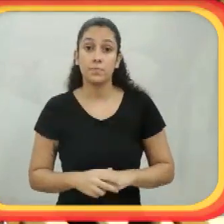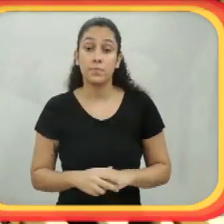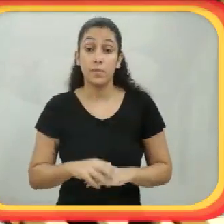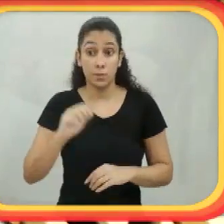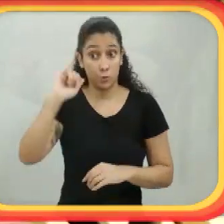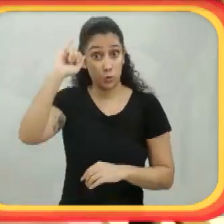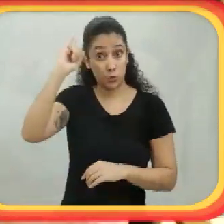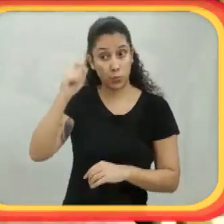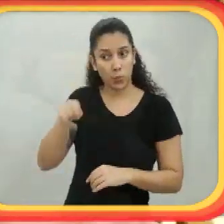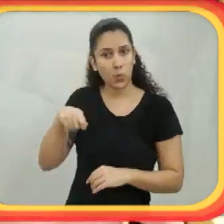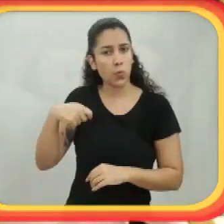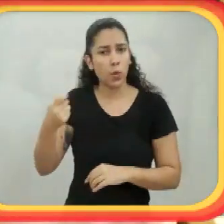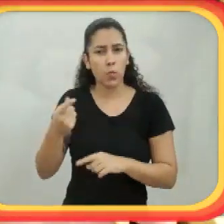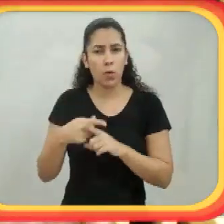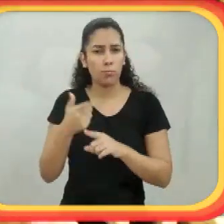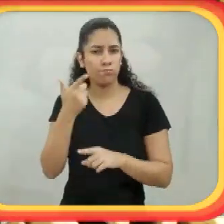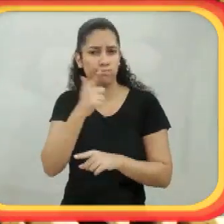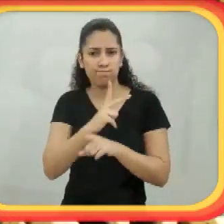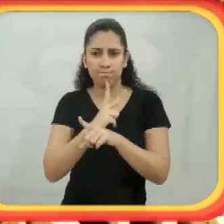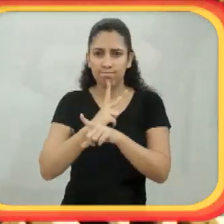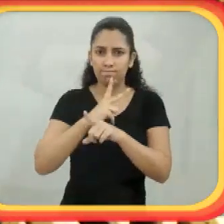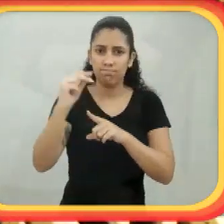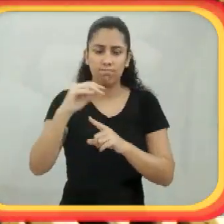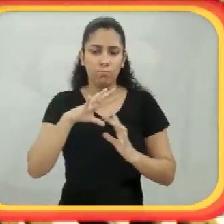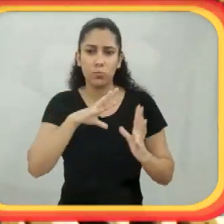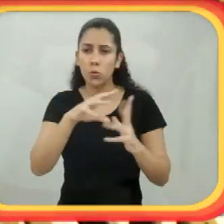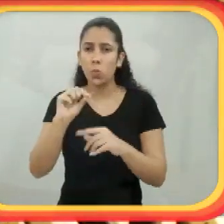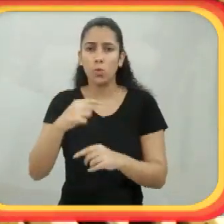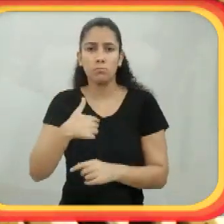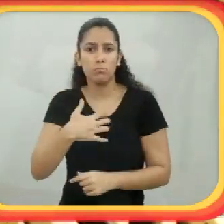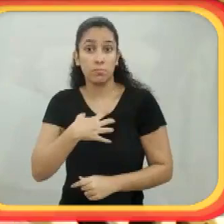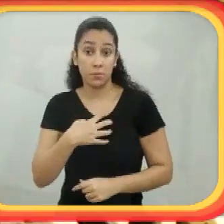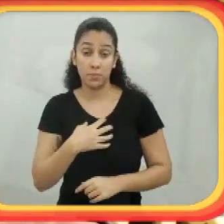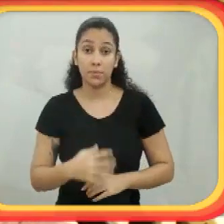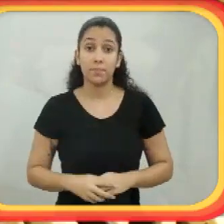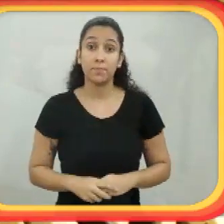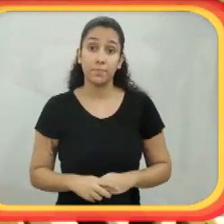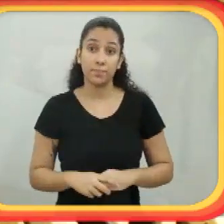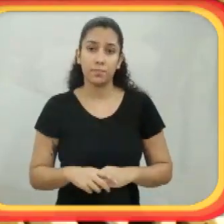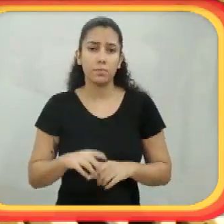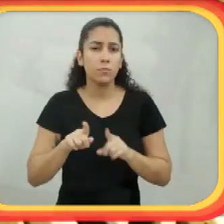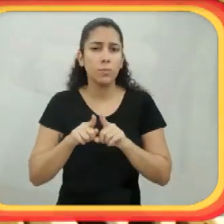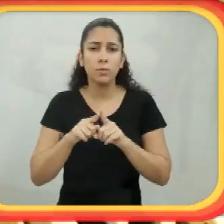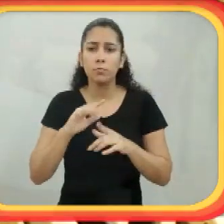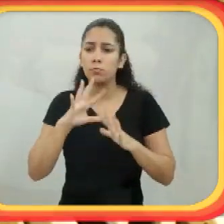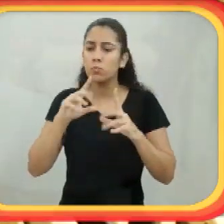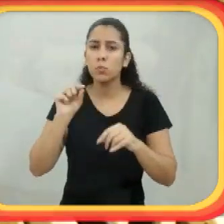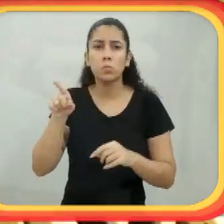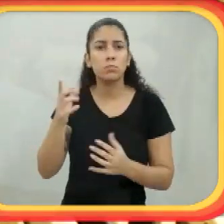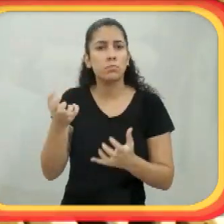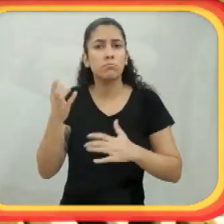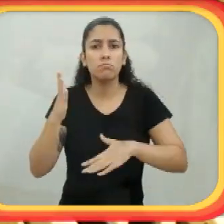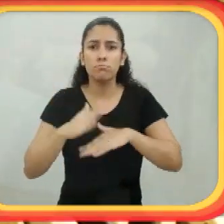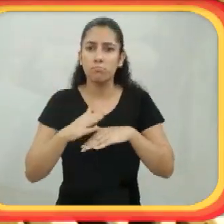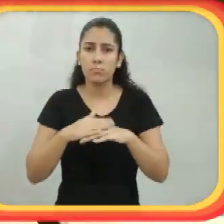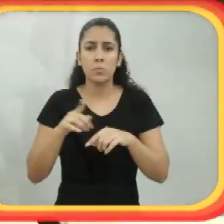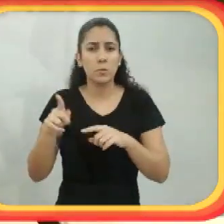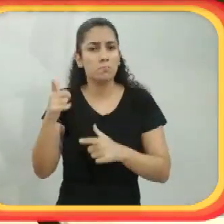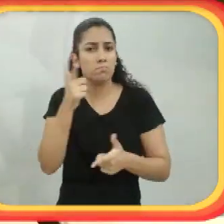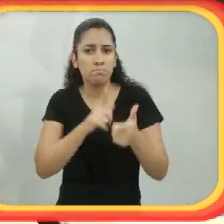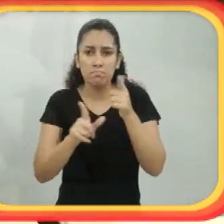para qualquer pessoa ter sucesso. E a Juliana é uma vencedora em todos os sentidos.